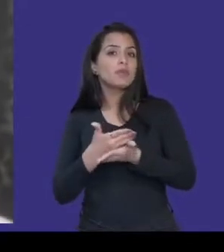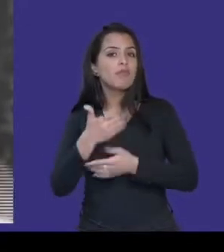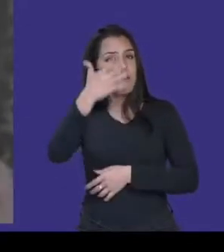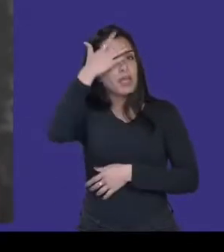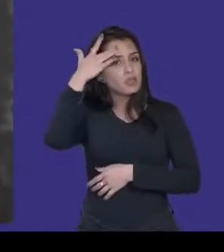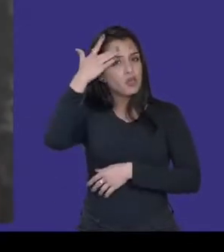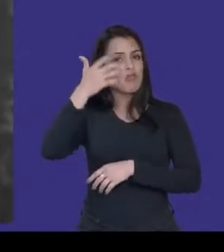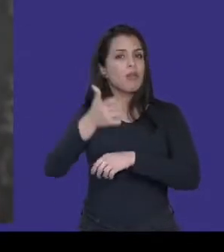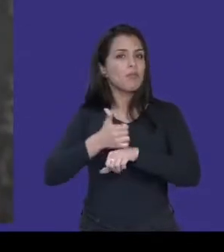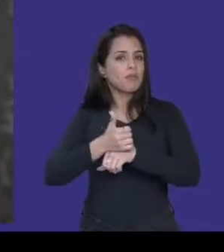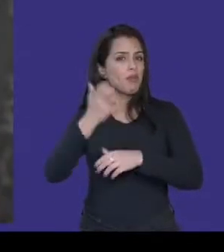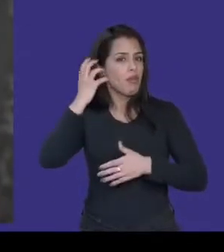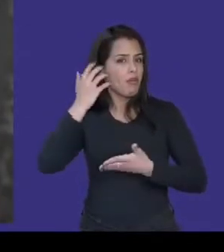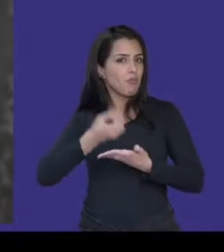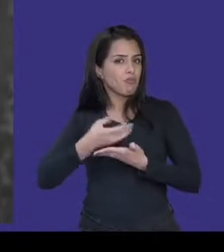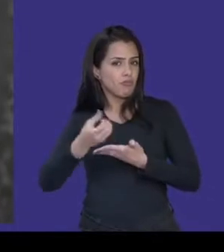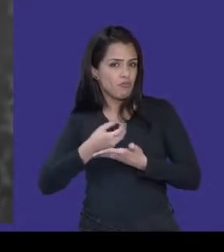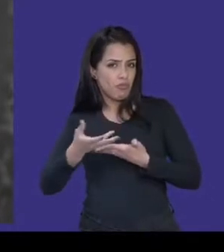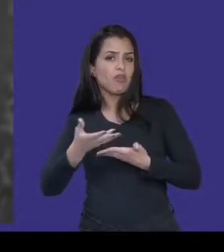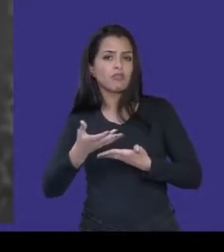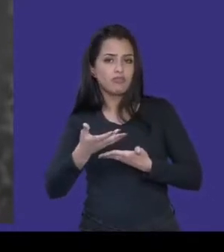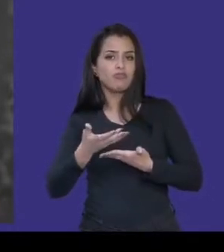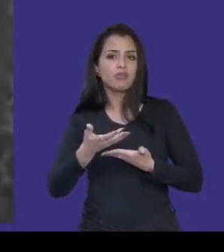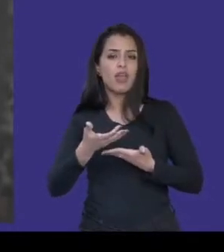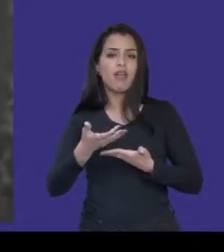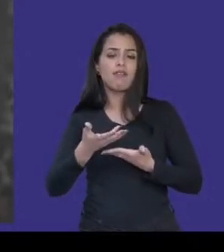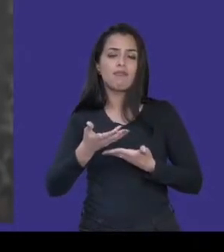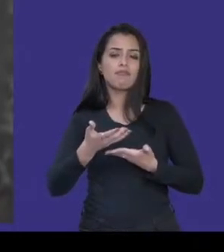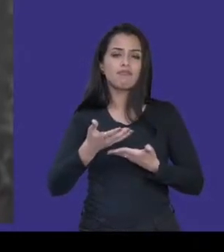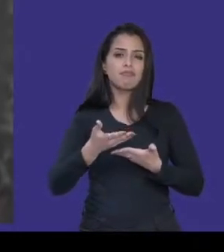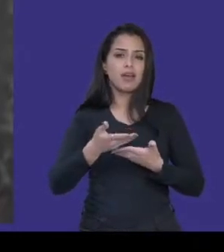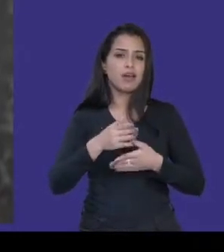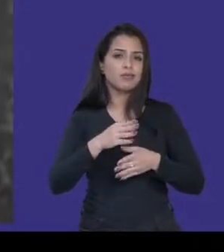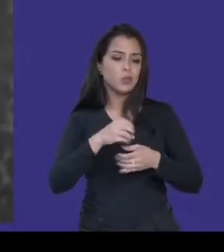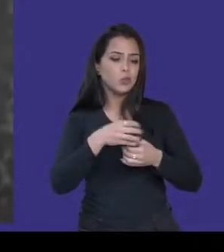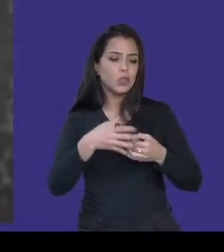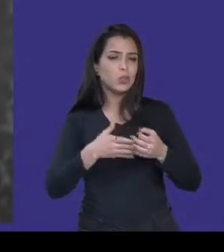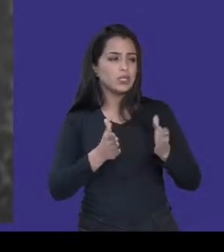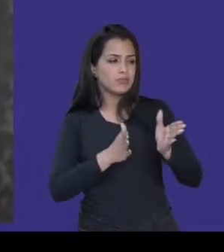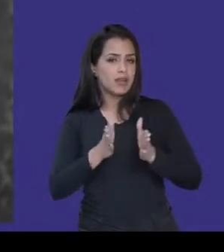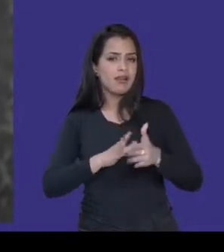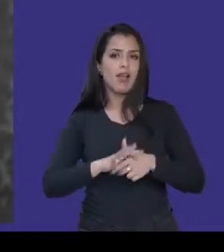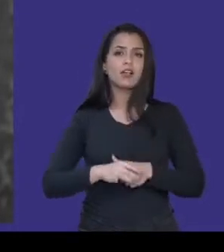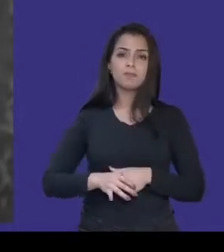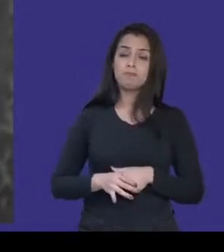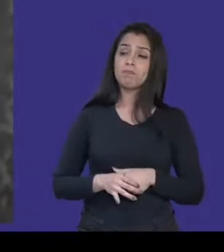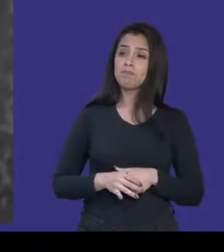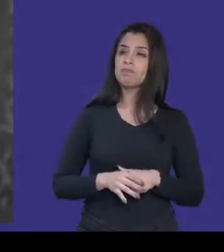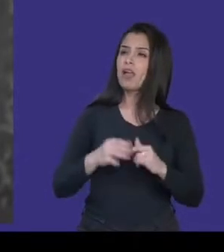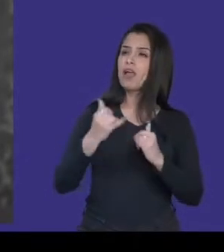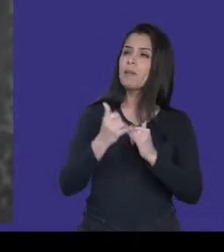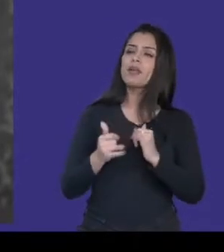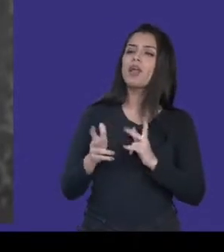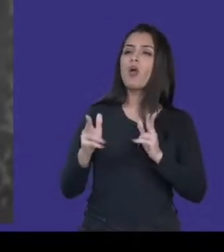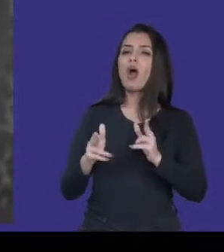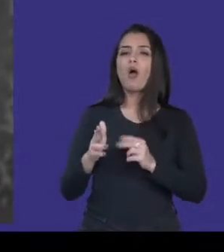assumir, defender e produzir os conteúdos com acessibilidade. É mais ou menos como aconteceu quando o homem chegou à